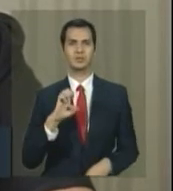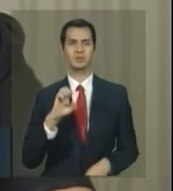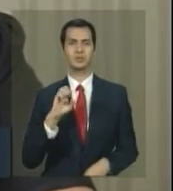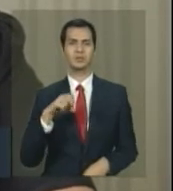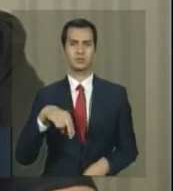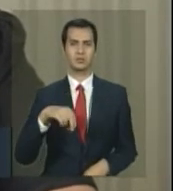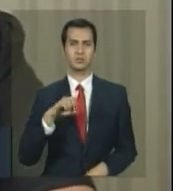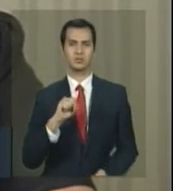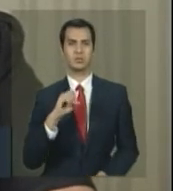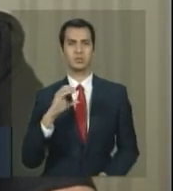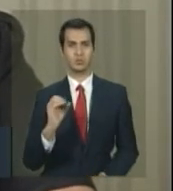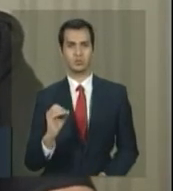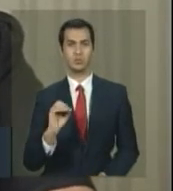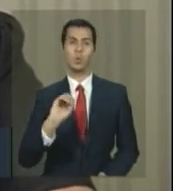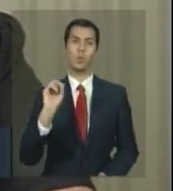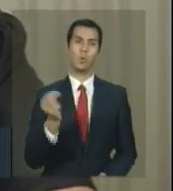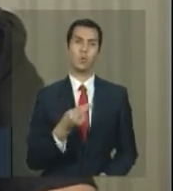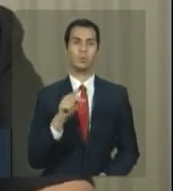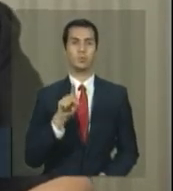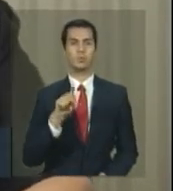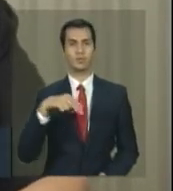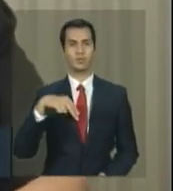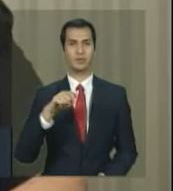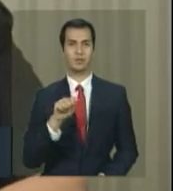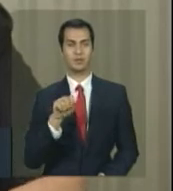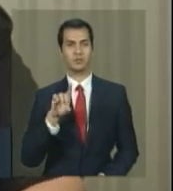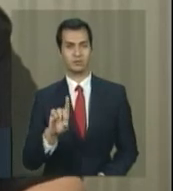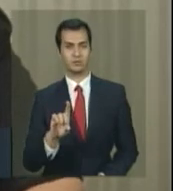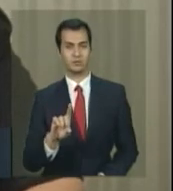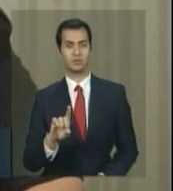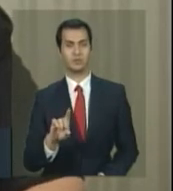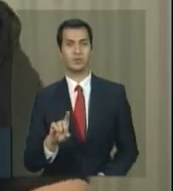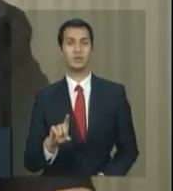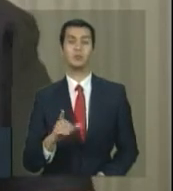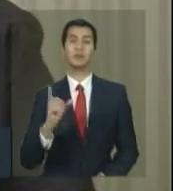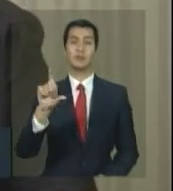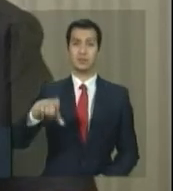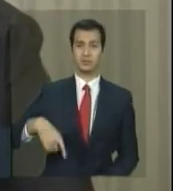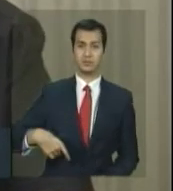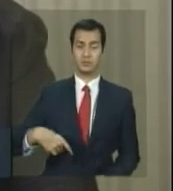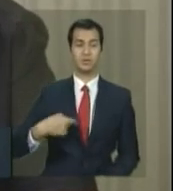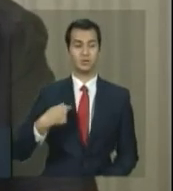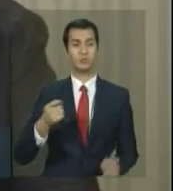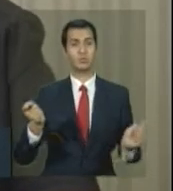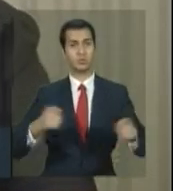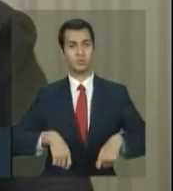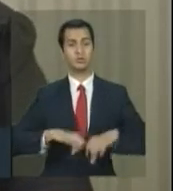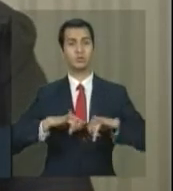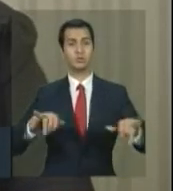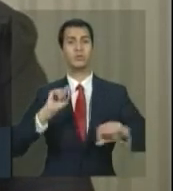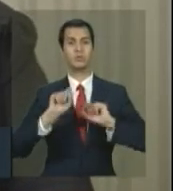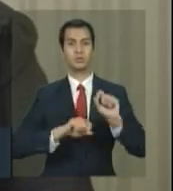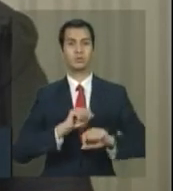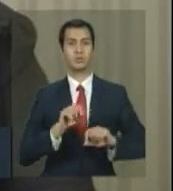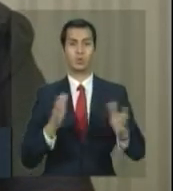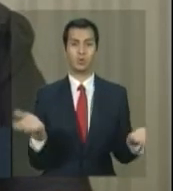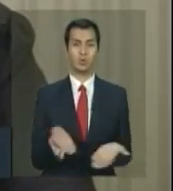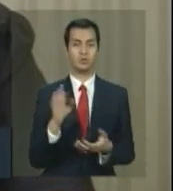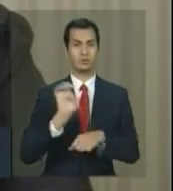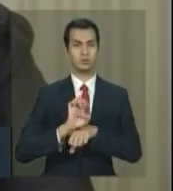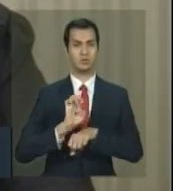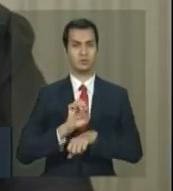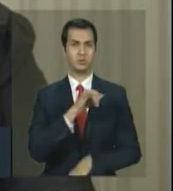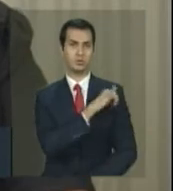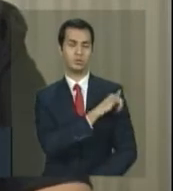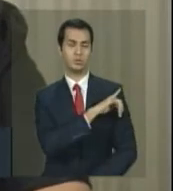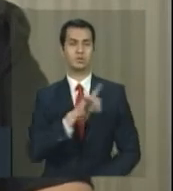conta somente com as medidas. Com os cartões, eu posso te dizer, do Rio, que é quem está pagando hoje. São